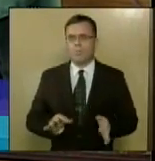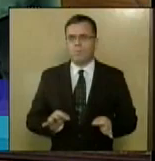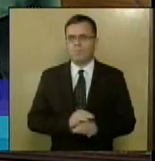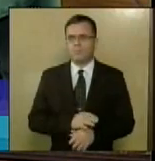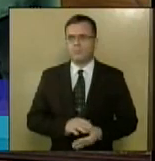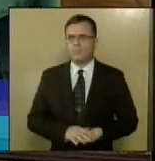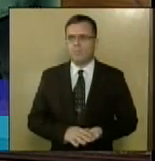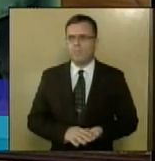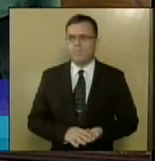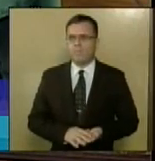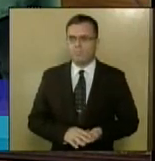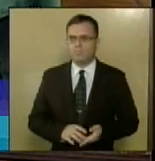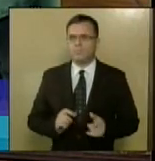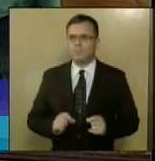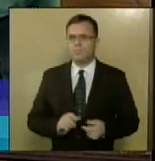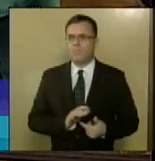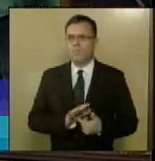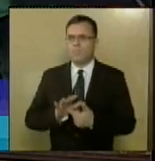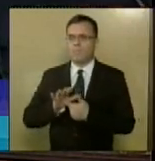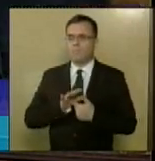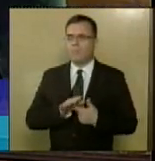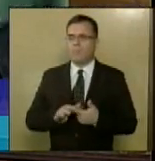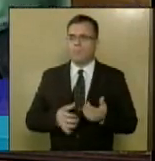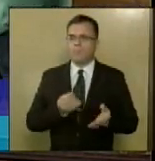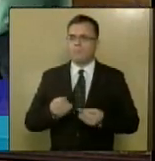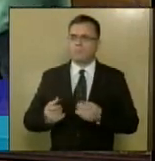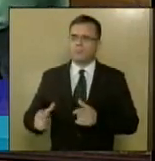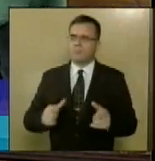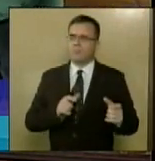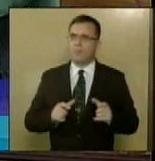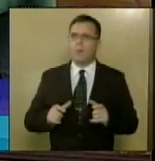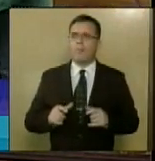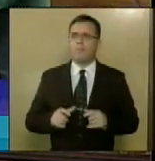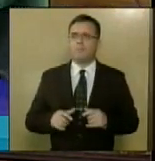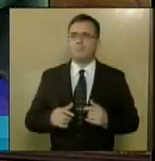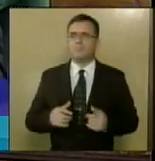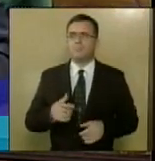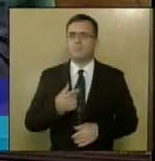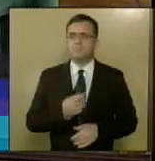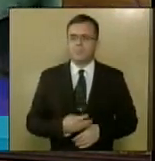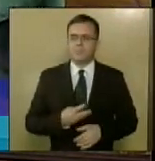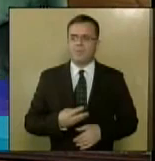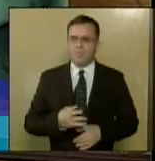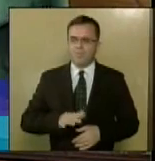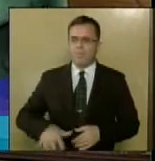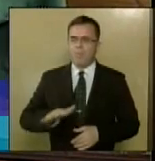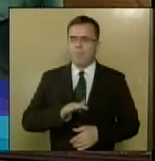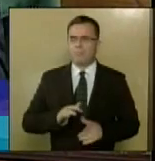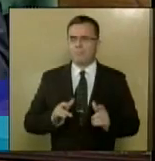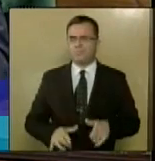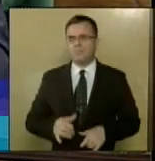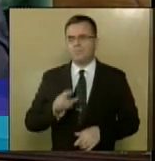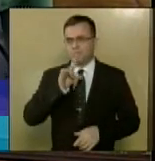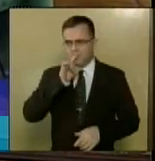Para cobrir o canal de escoamento sanitário, localizado na Avenida Canal 3, no bairro Farolândia, em Aracaju.